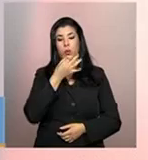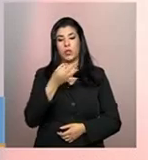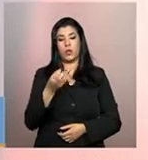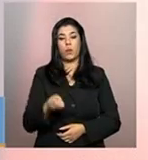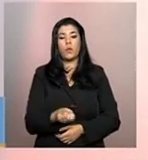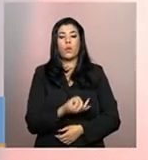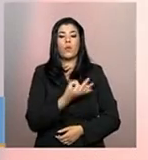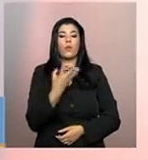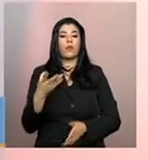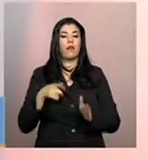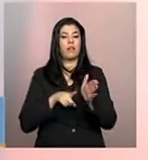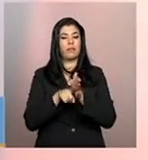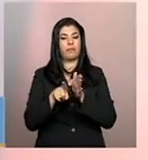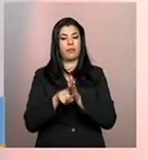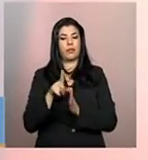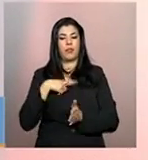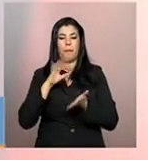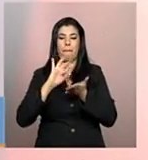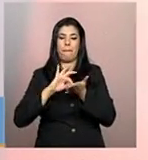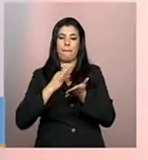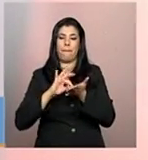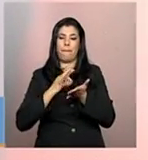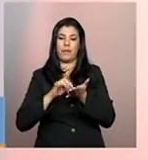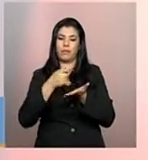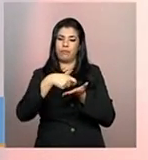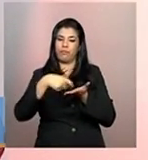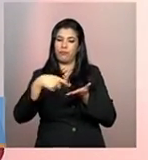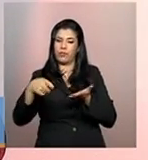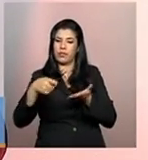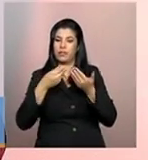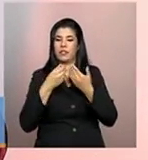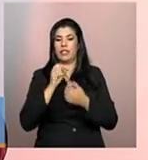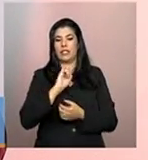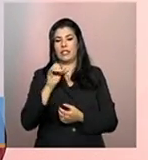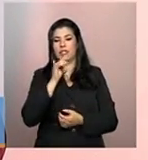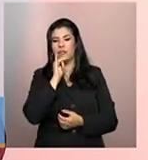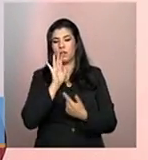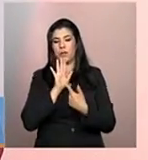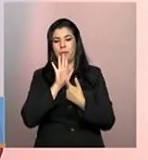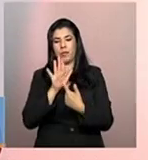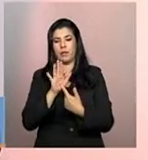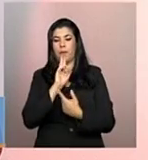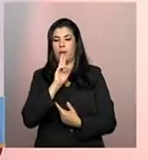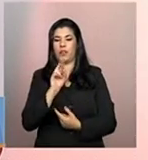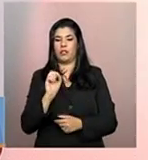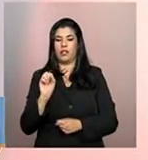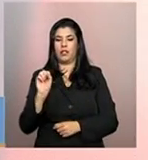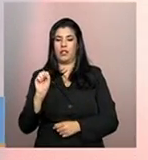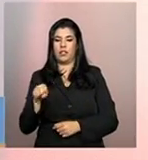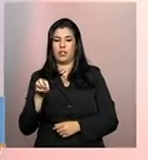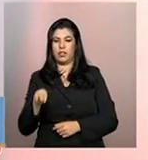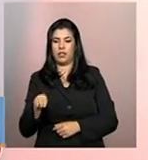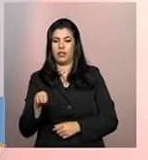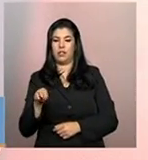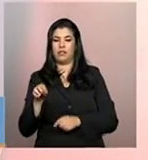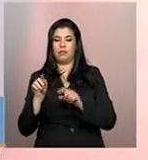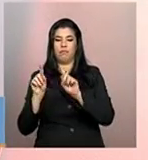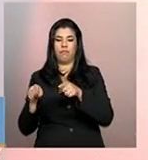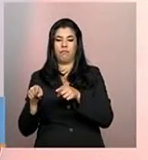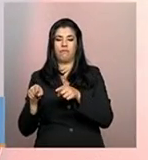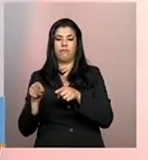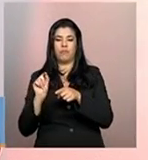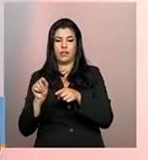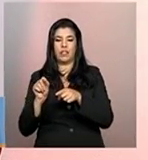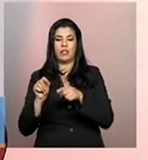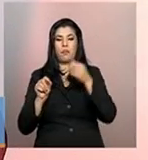questões que são de preenchimento aberto. Tem algumas questões que se você marca o sim, por exemplo, ele vai te pedir para caracterizar